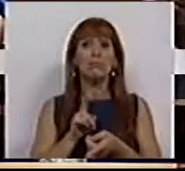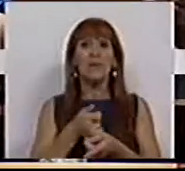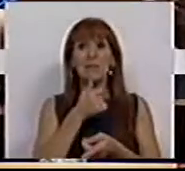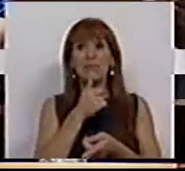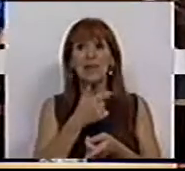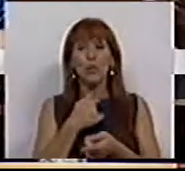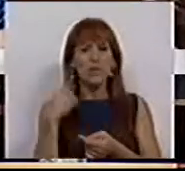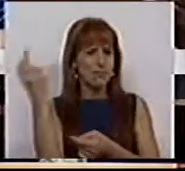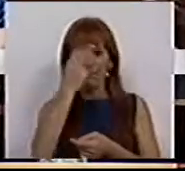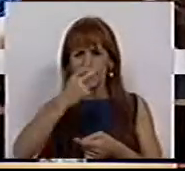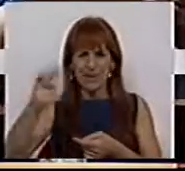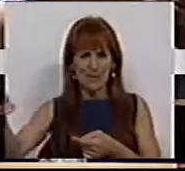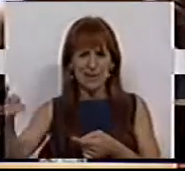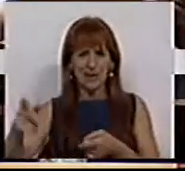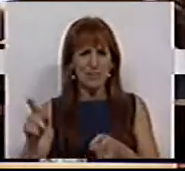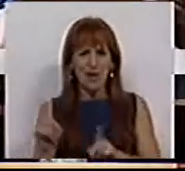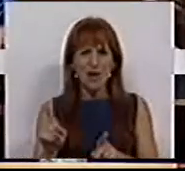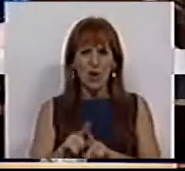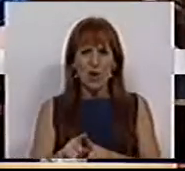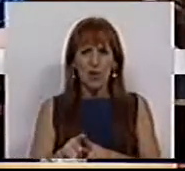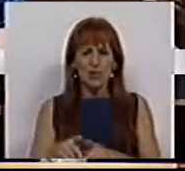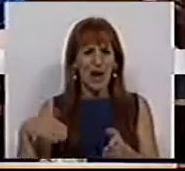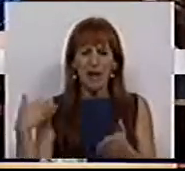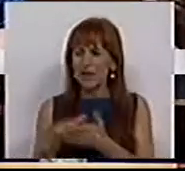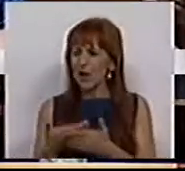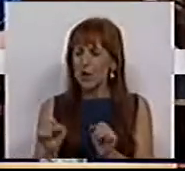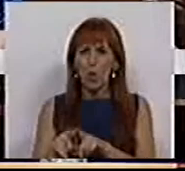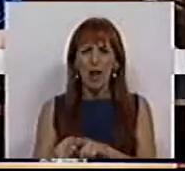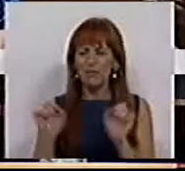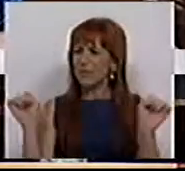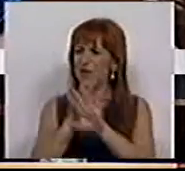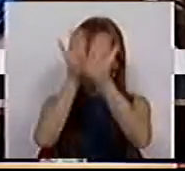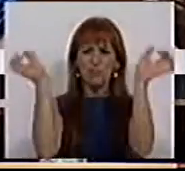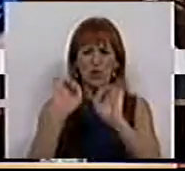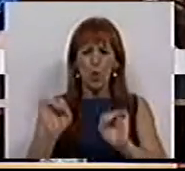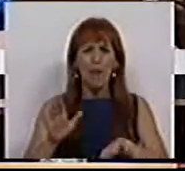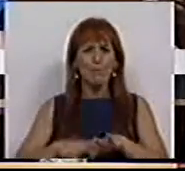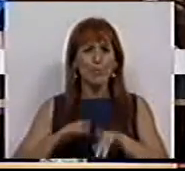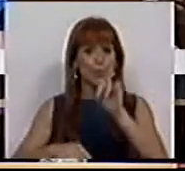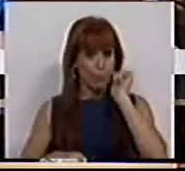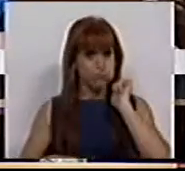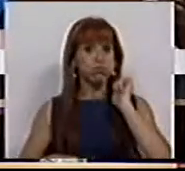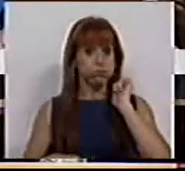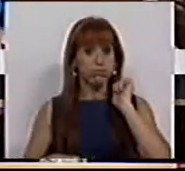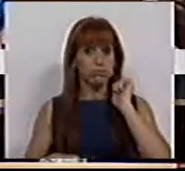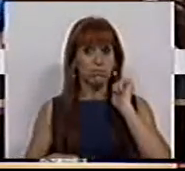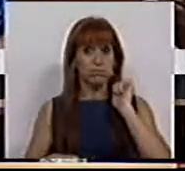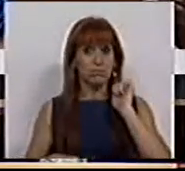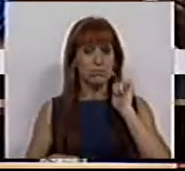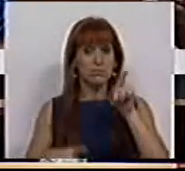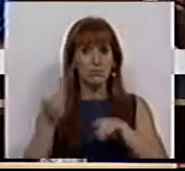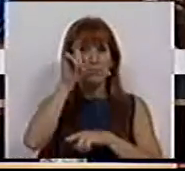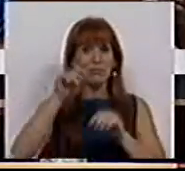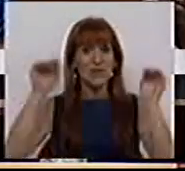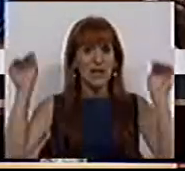uma medida permanente. Não recebemos até agora qualquer esclarecimento sobre, e relativamente